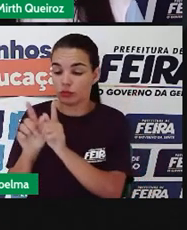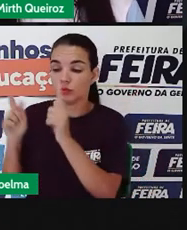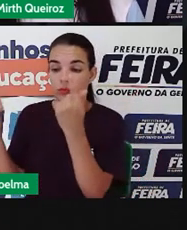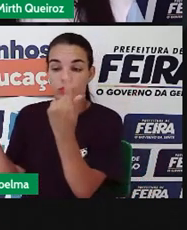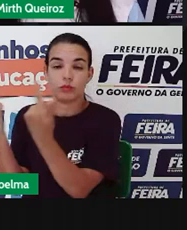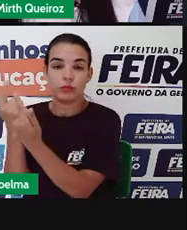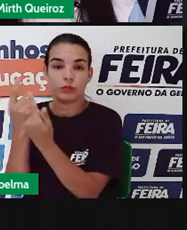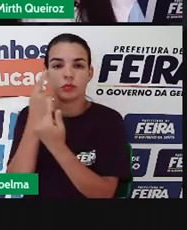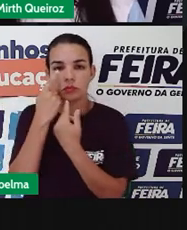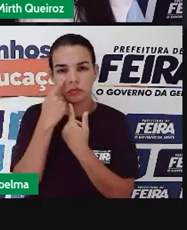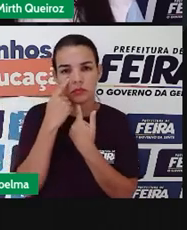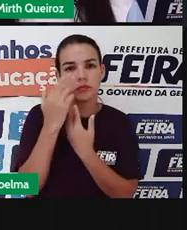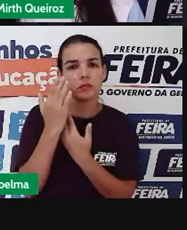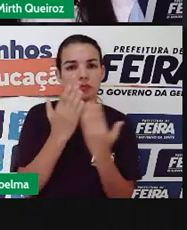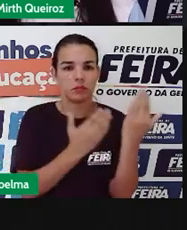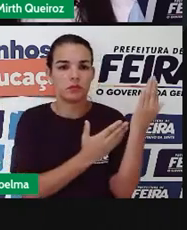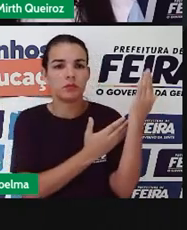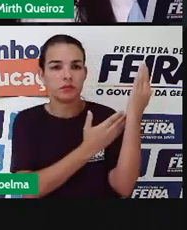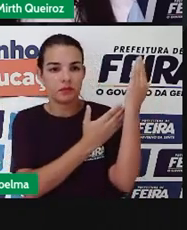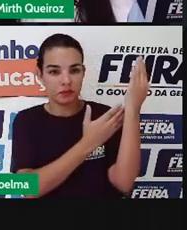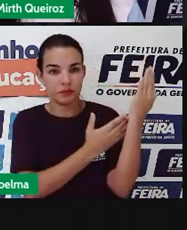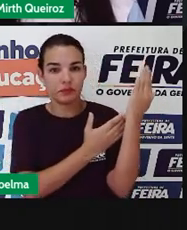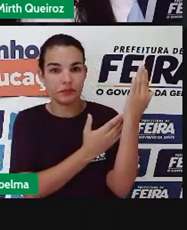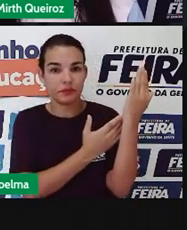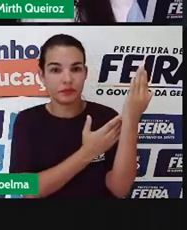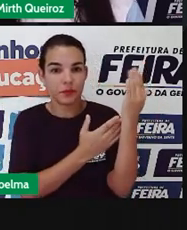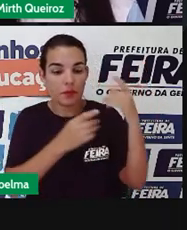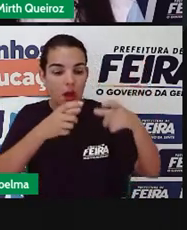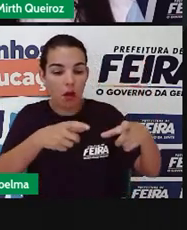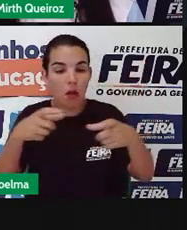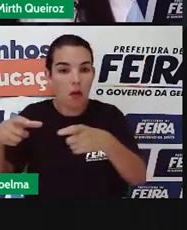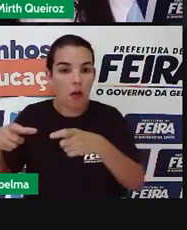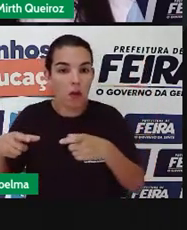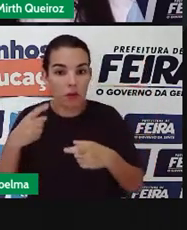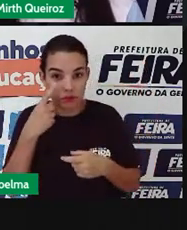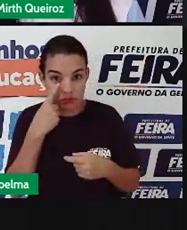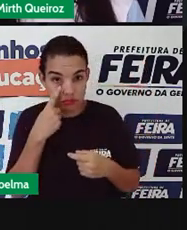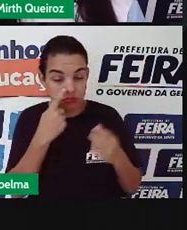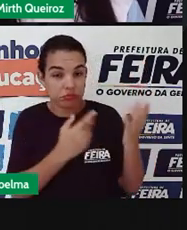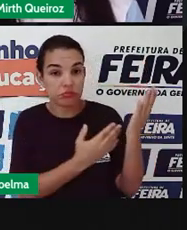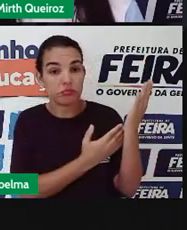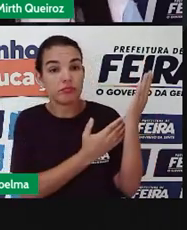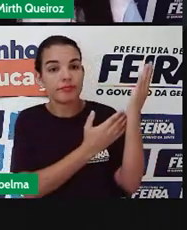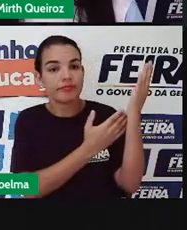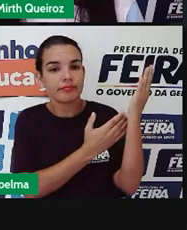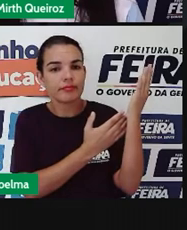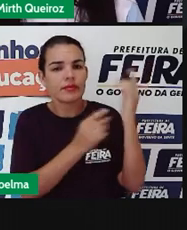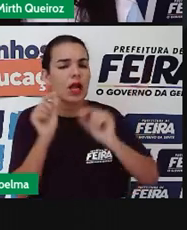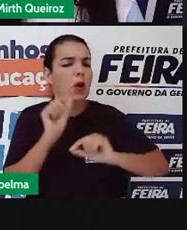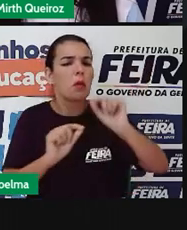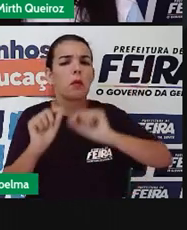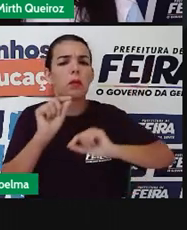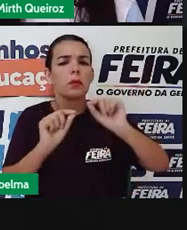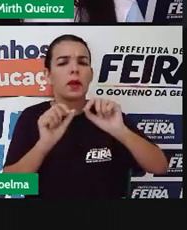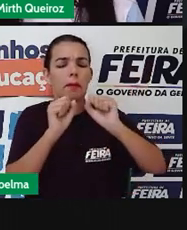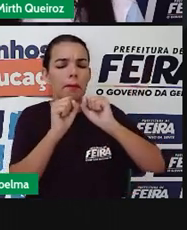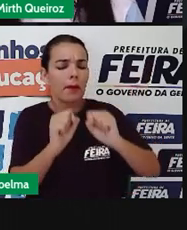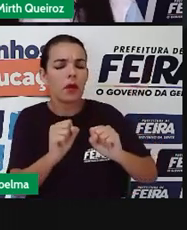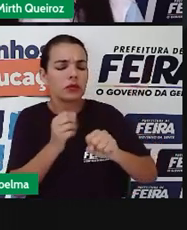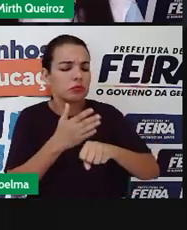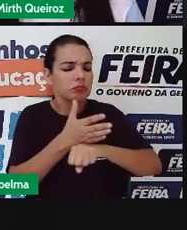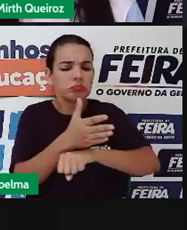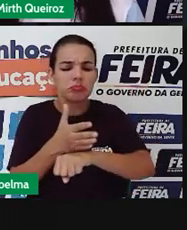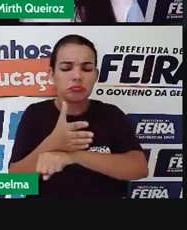Vejam esses espaços. O que vocês podem observar aqui dentro desse espaço? O que vocês fazem quando vocês vão em uma